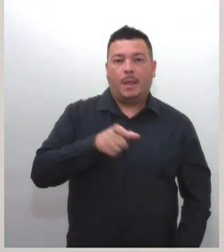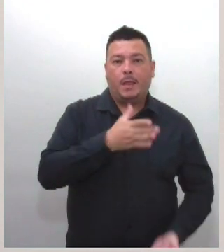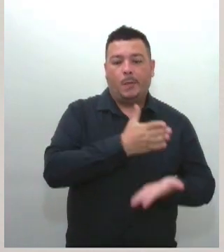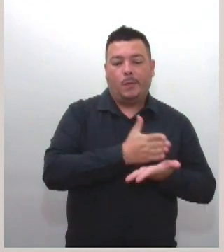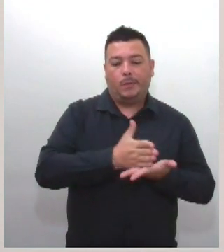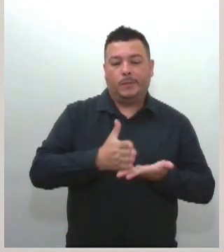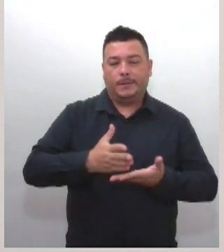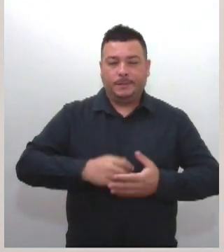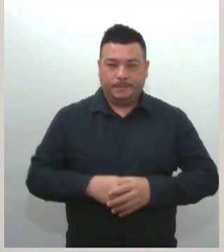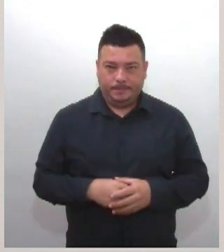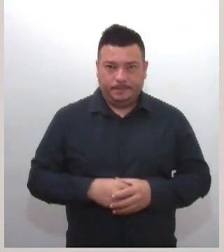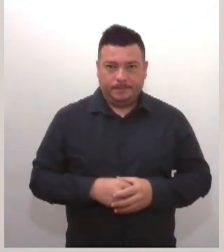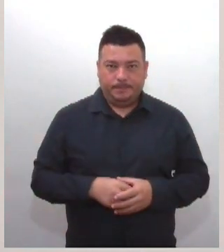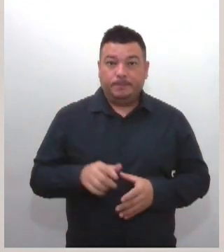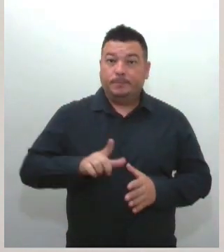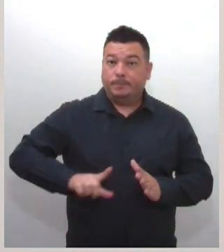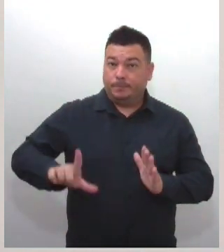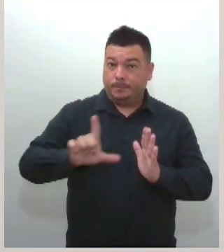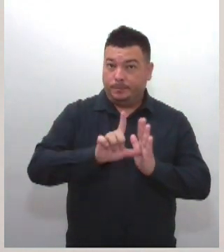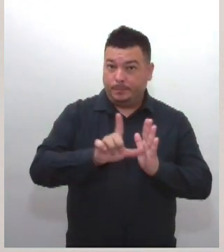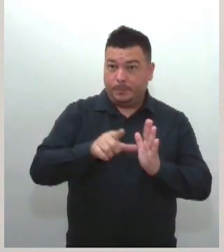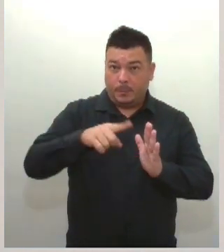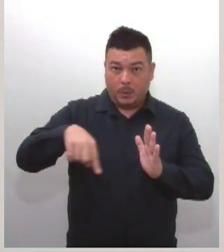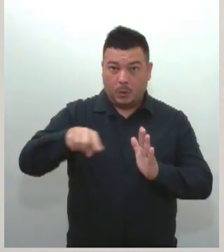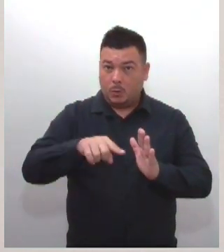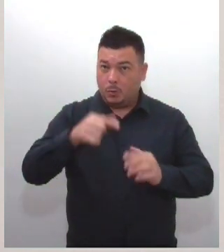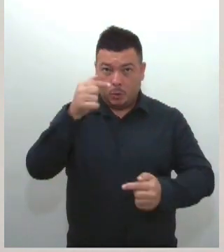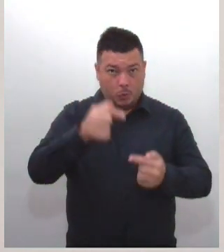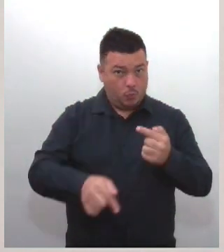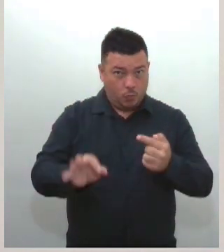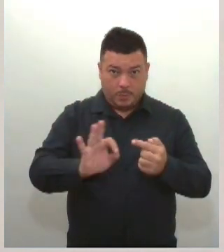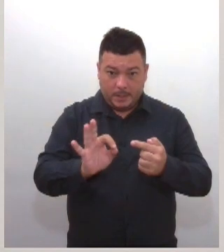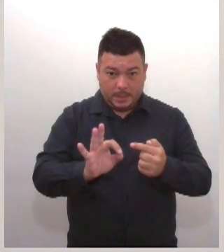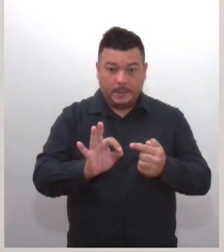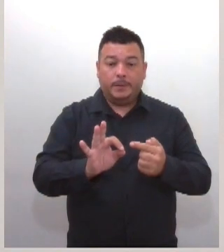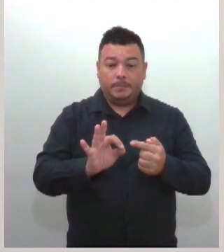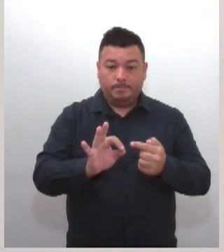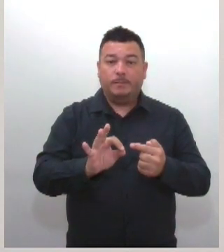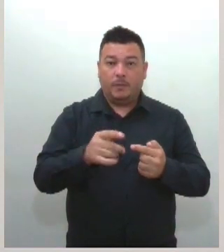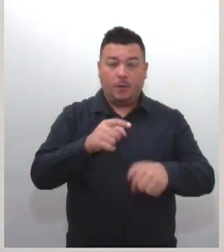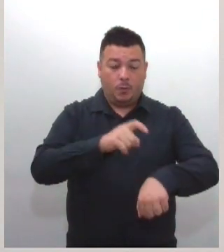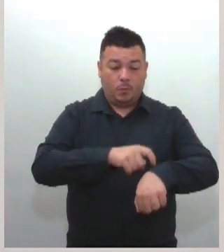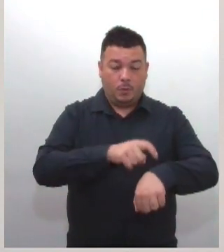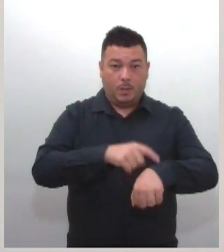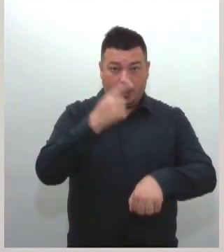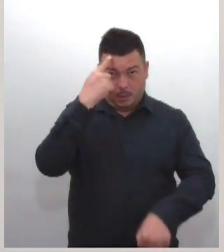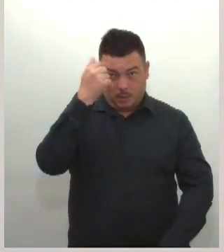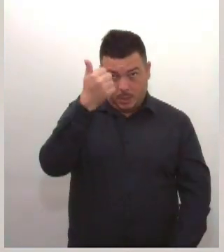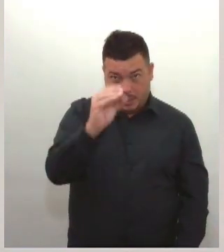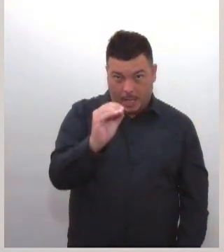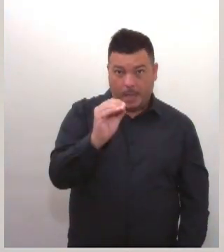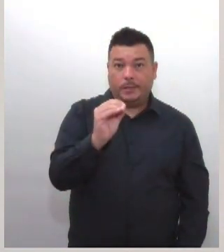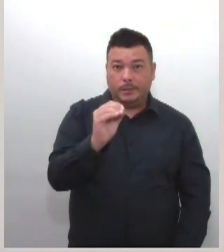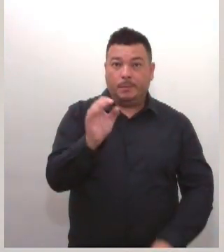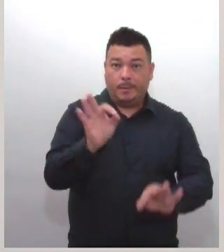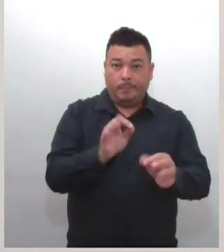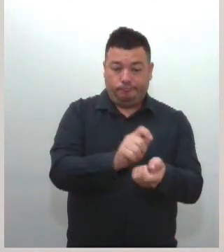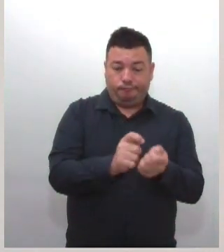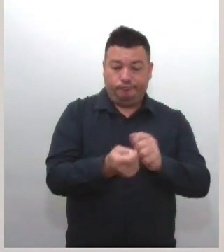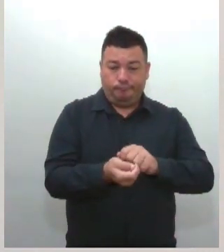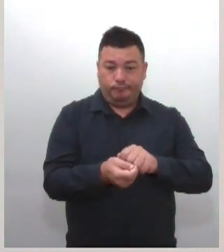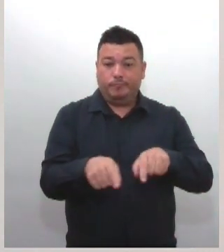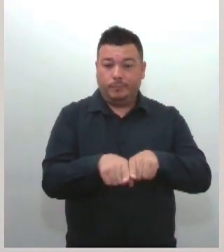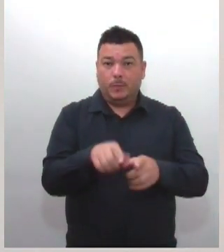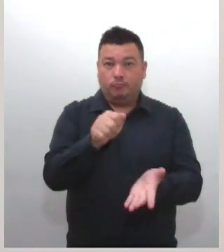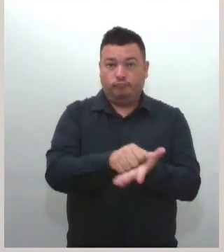estabelecimentos que não estavam em conformidade com a legislação, foi dado um prazo de 10 dias para adequação, sob pena de autuação.